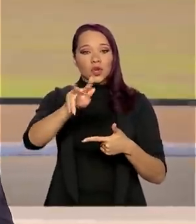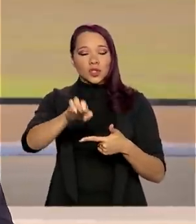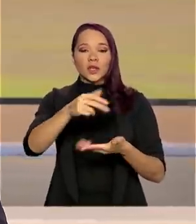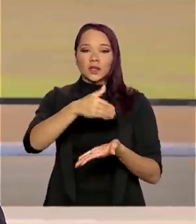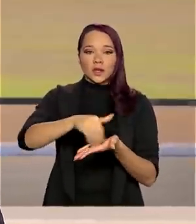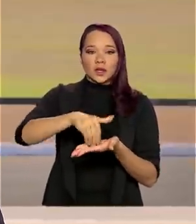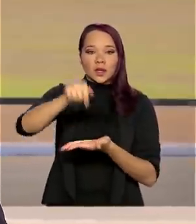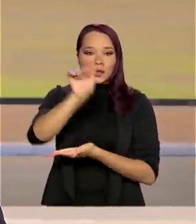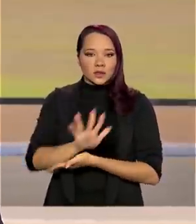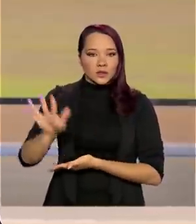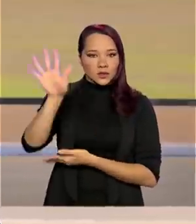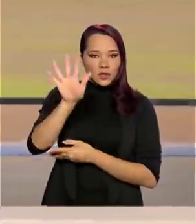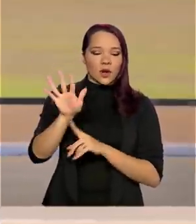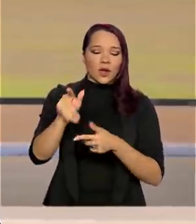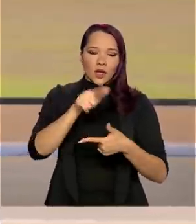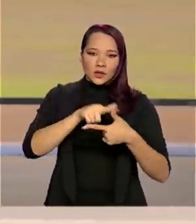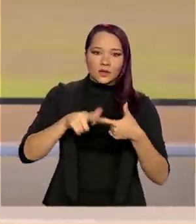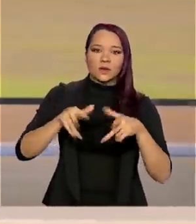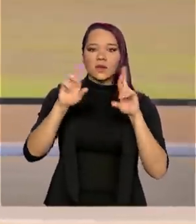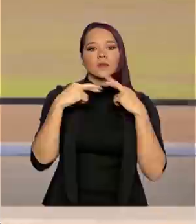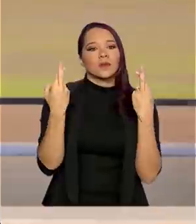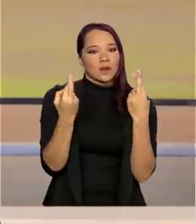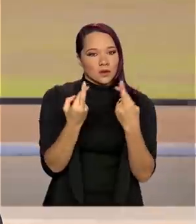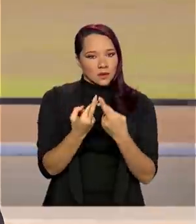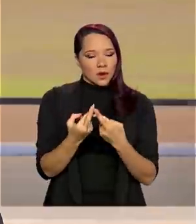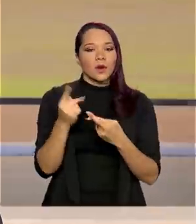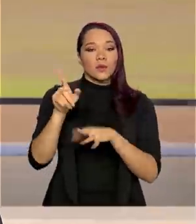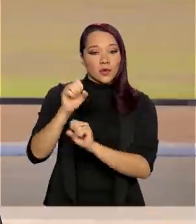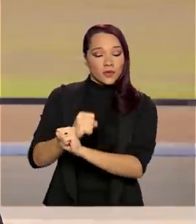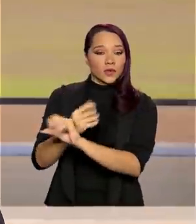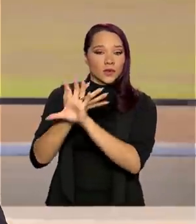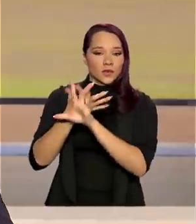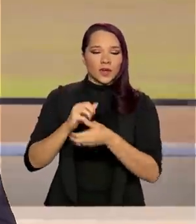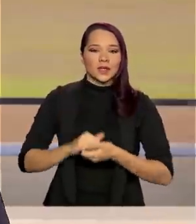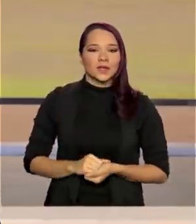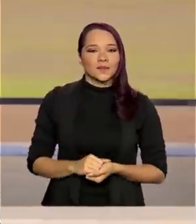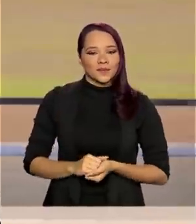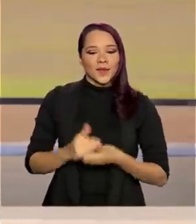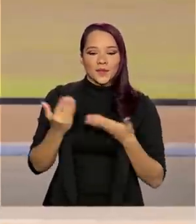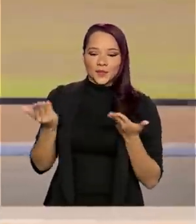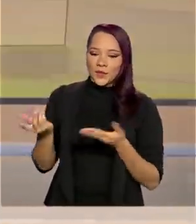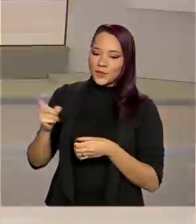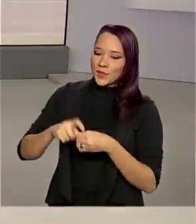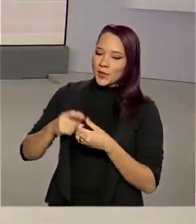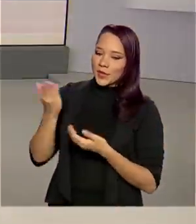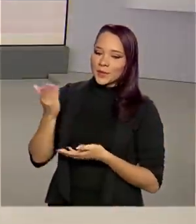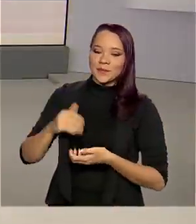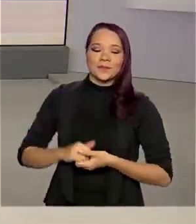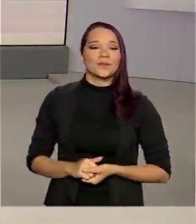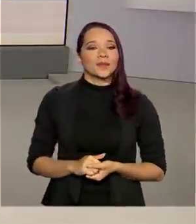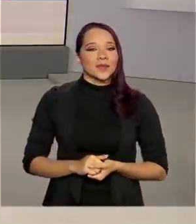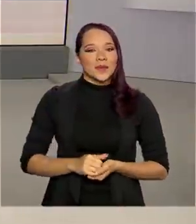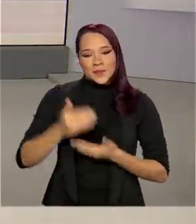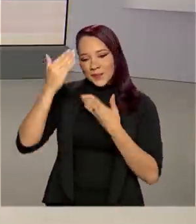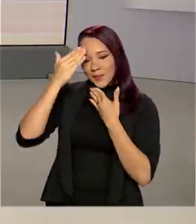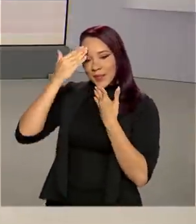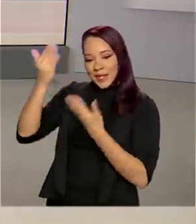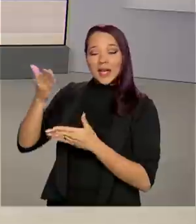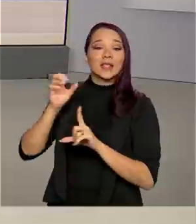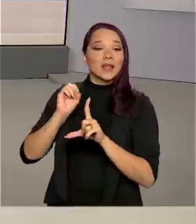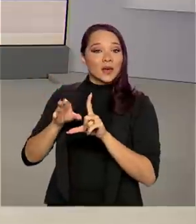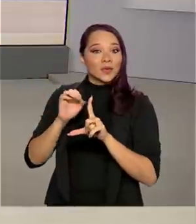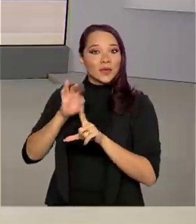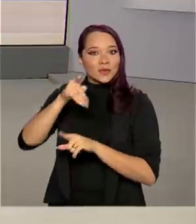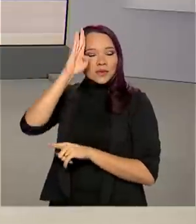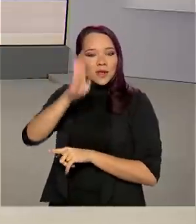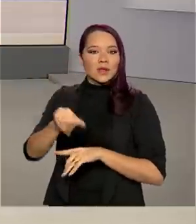Secretaria-Geral. Essas duas reuniões aí, por videoconferência. Renata, é com você. Obrigada, Glauco, pelas suas informações ao vivo,